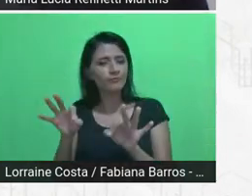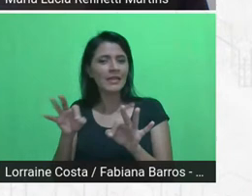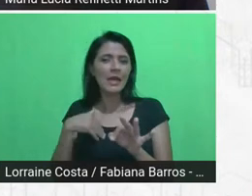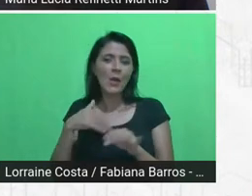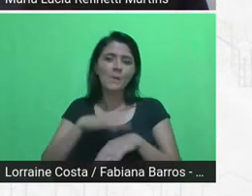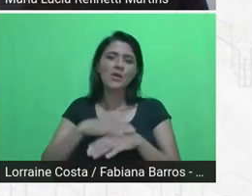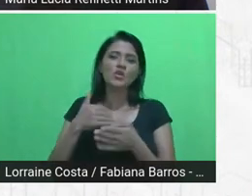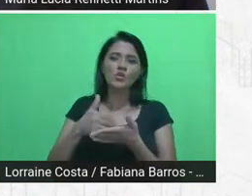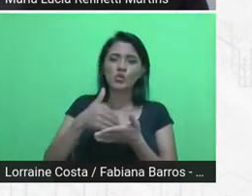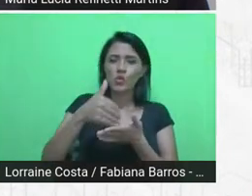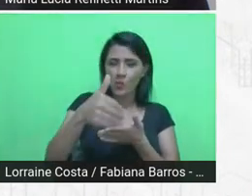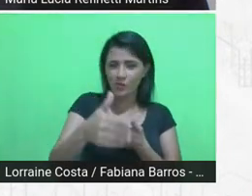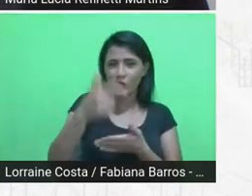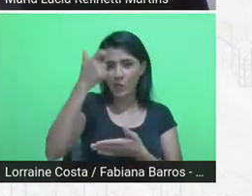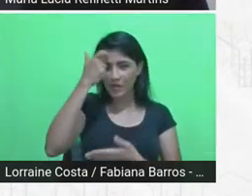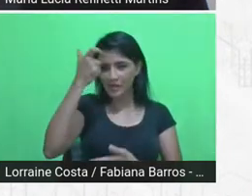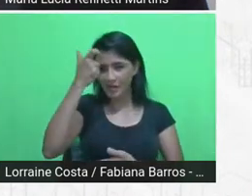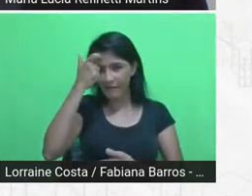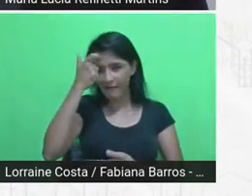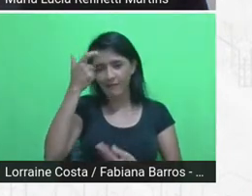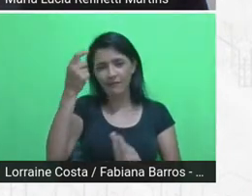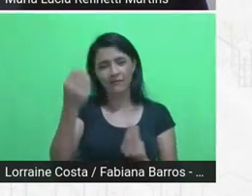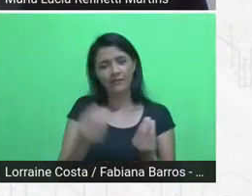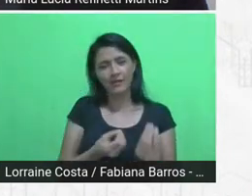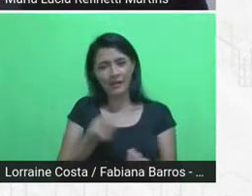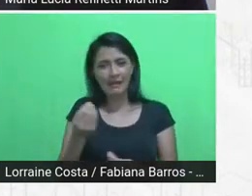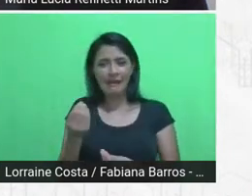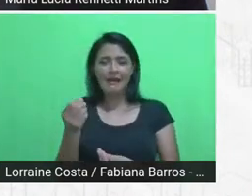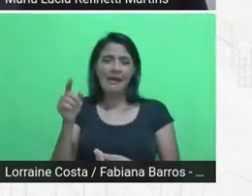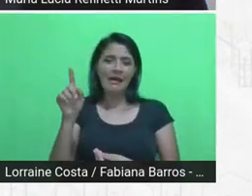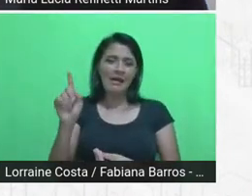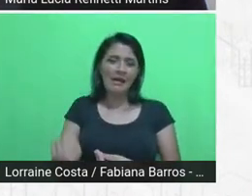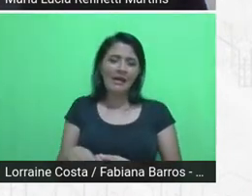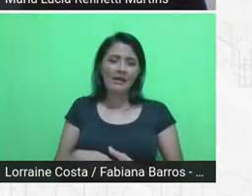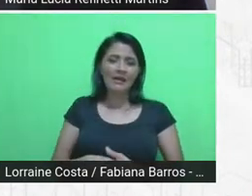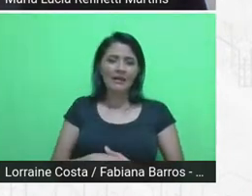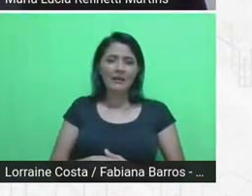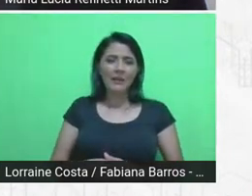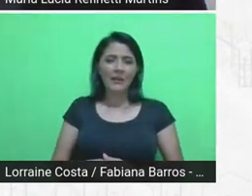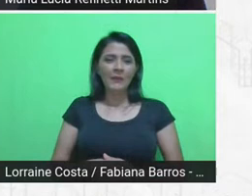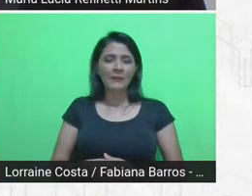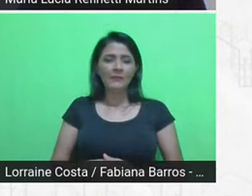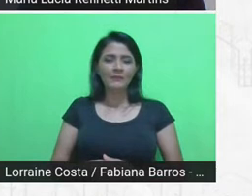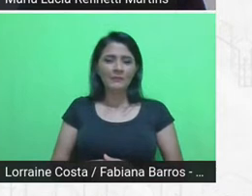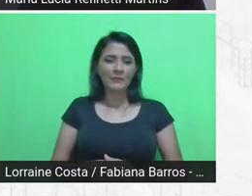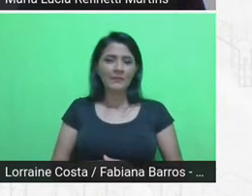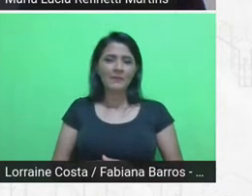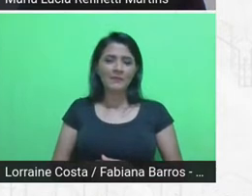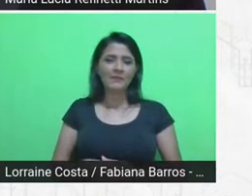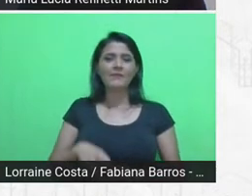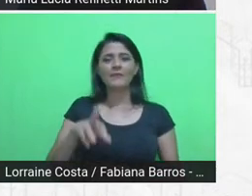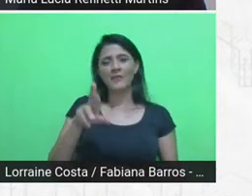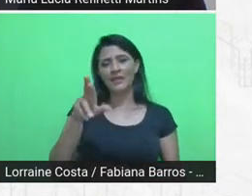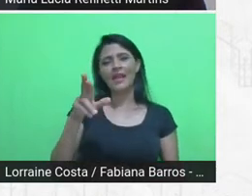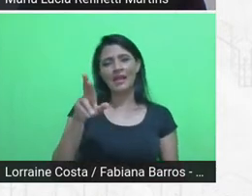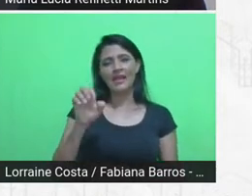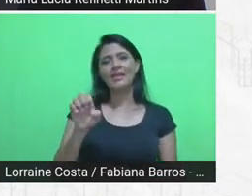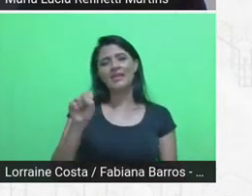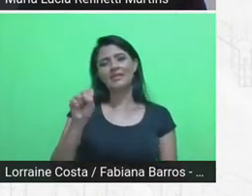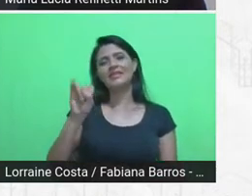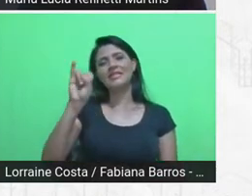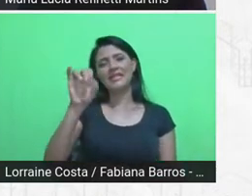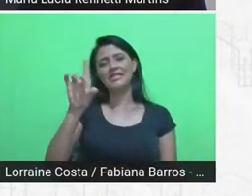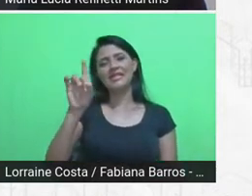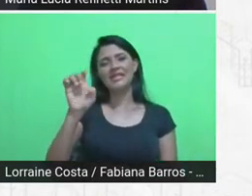a pensar a questão da residência em arquitetura e urbanismo era